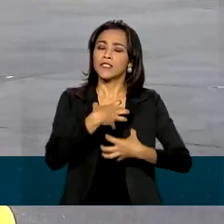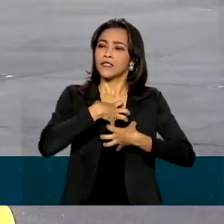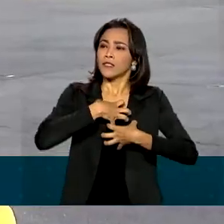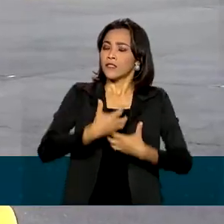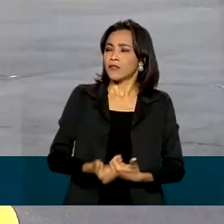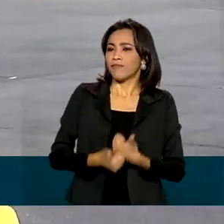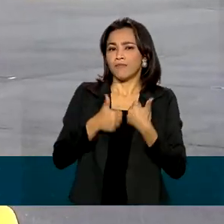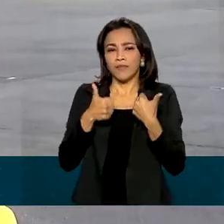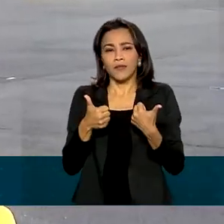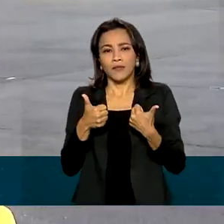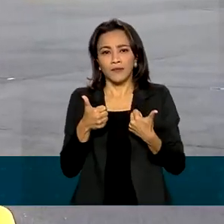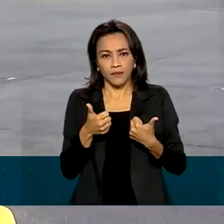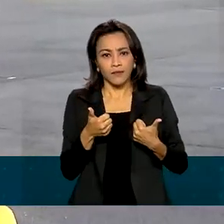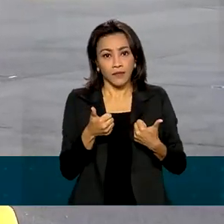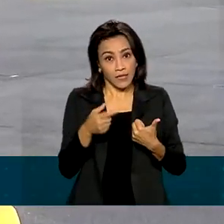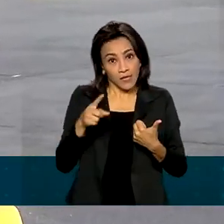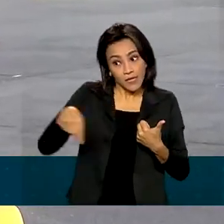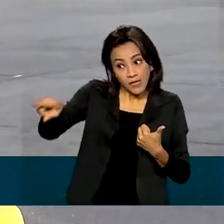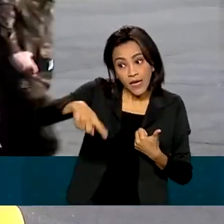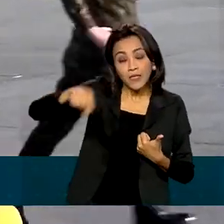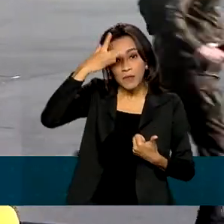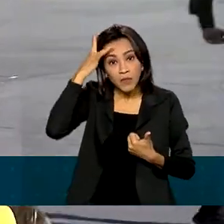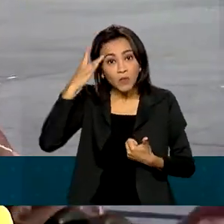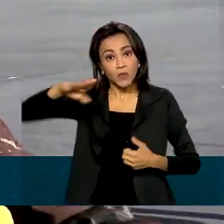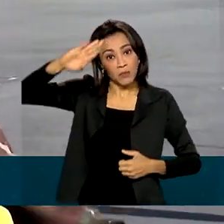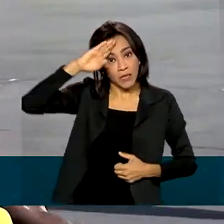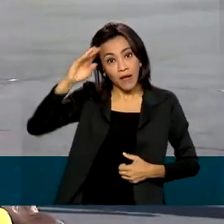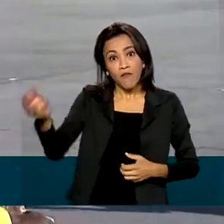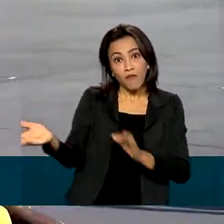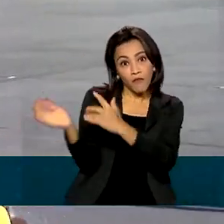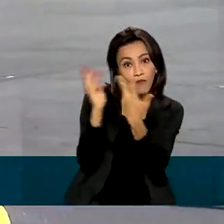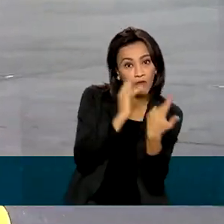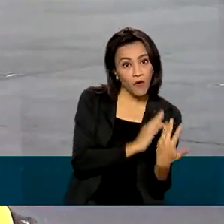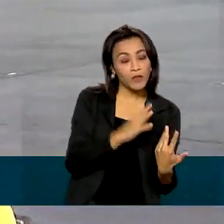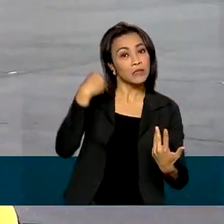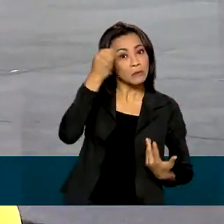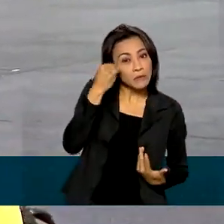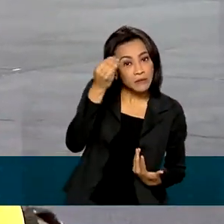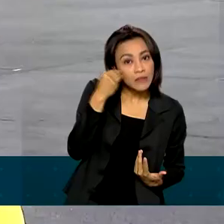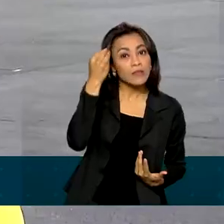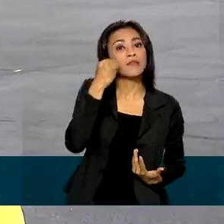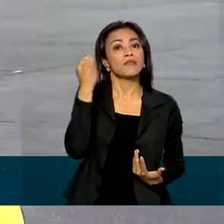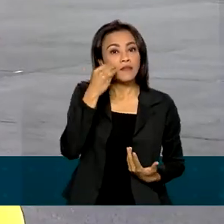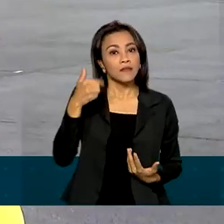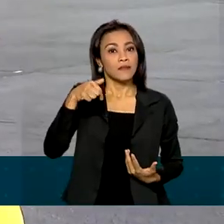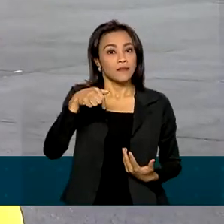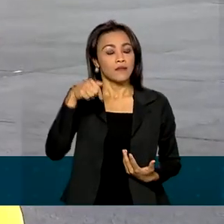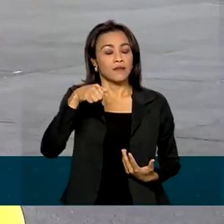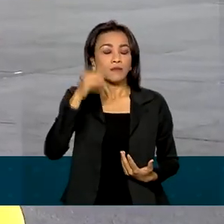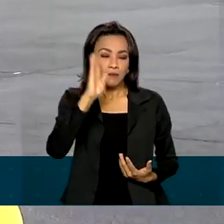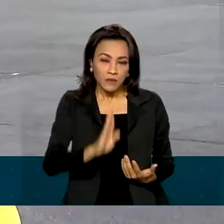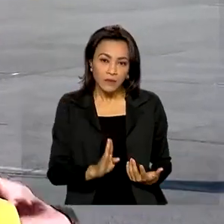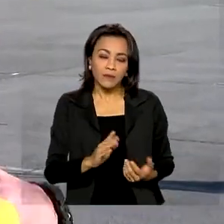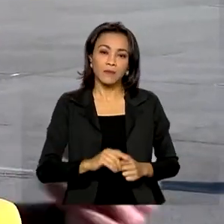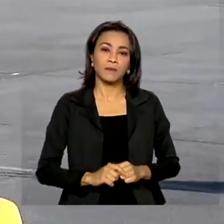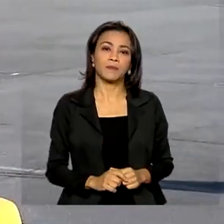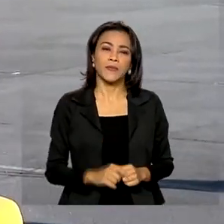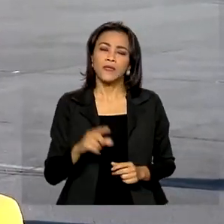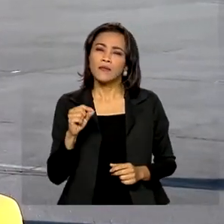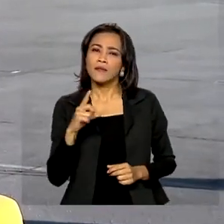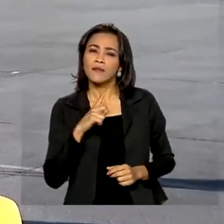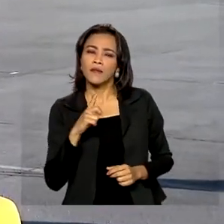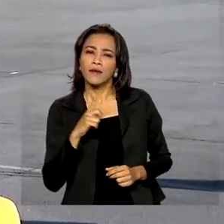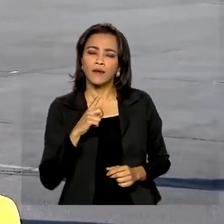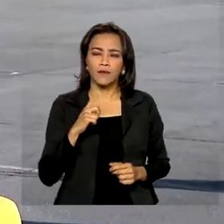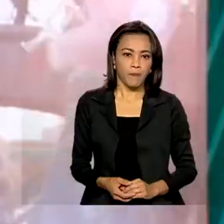voltem mais experientes e que olhem para outros problemas que a gente tem aqui no Brasil também, com um olhar